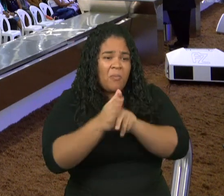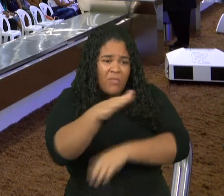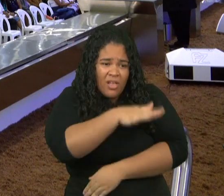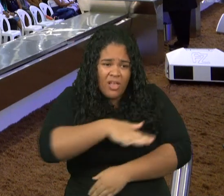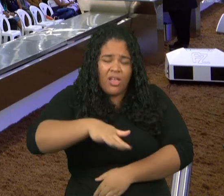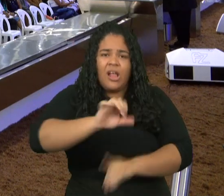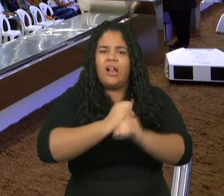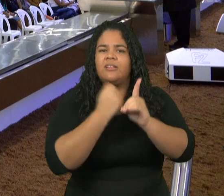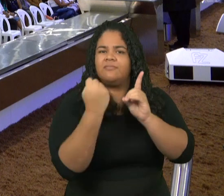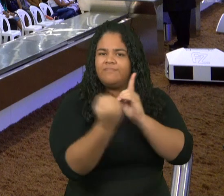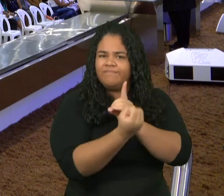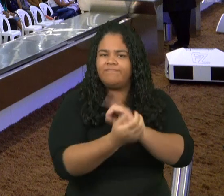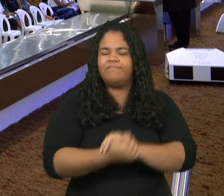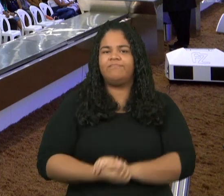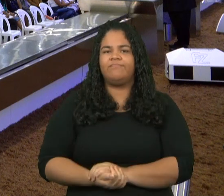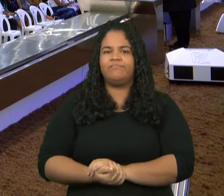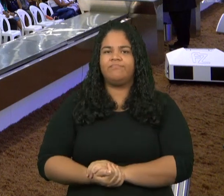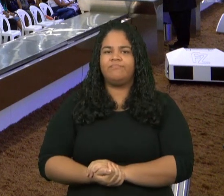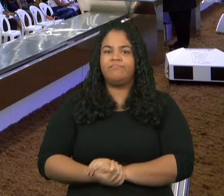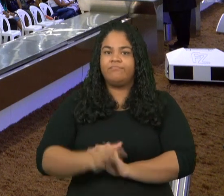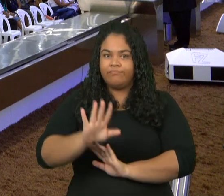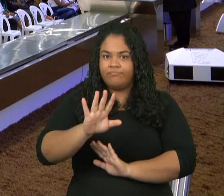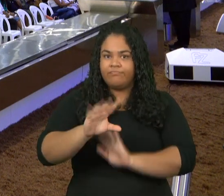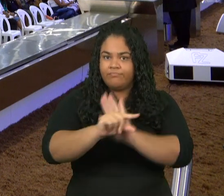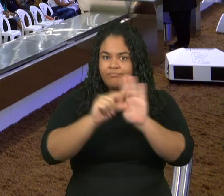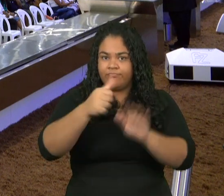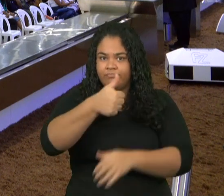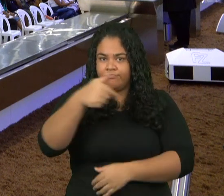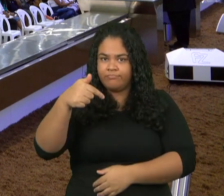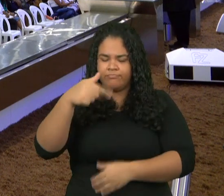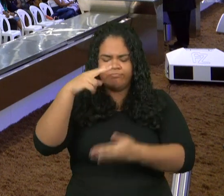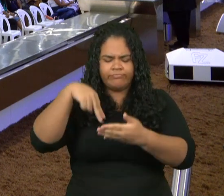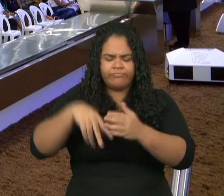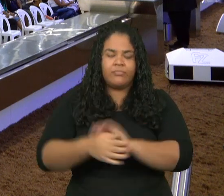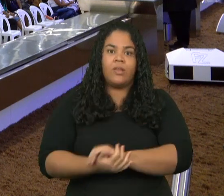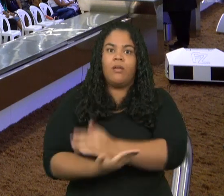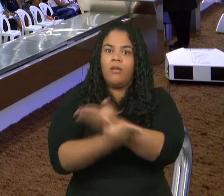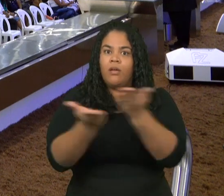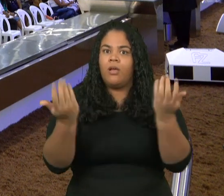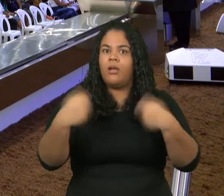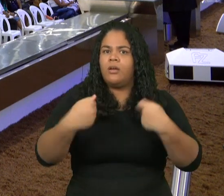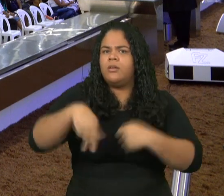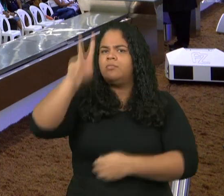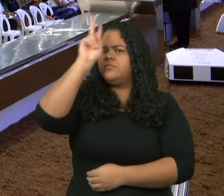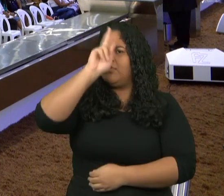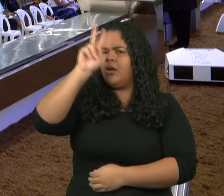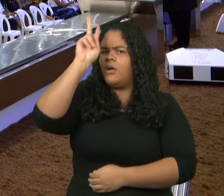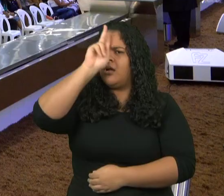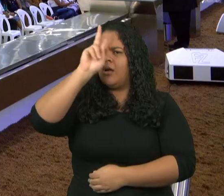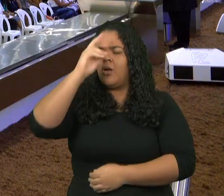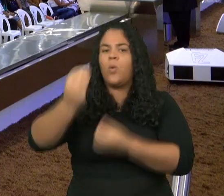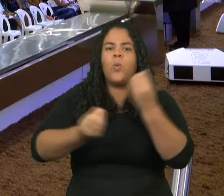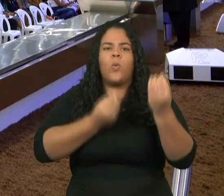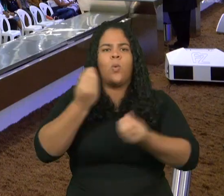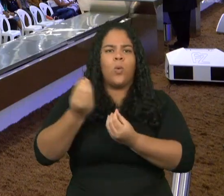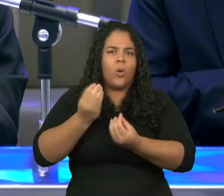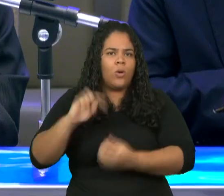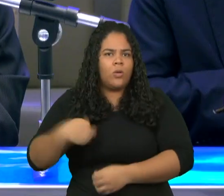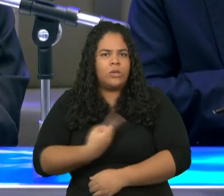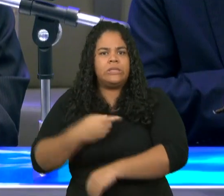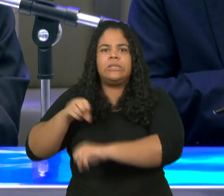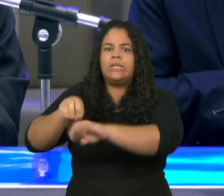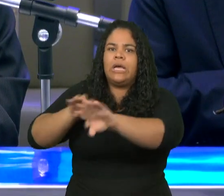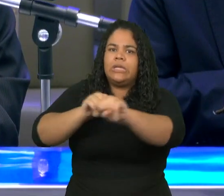mais ainda, o versículo 17 diz, Mas, vós, amados, lembrai-vos das palavras que vos foram preditas